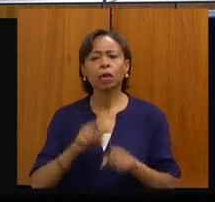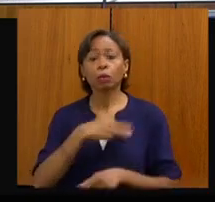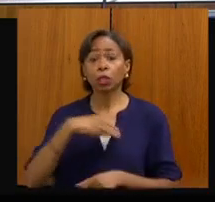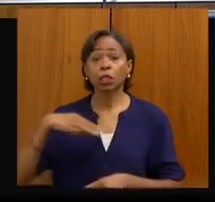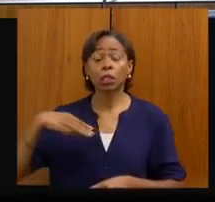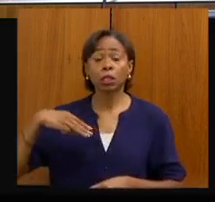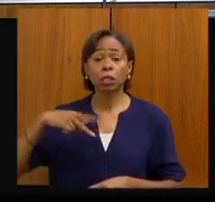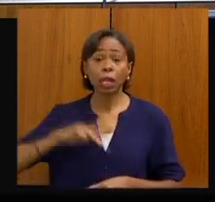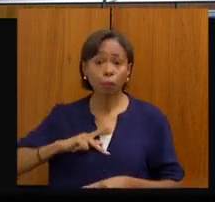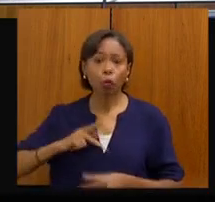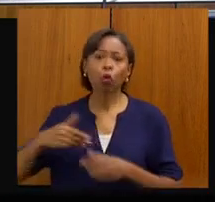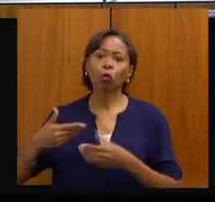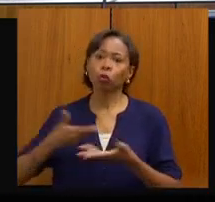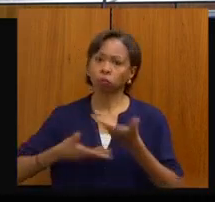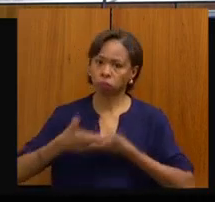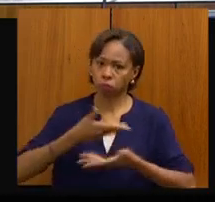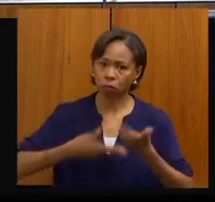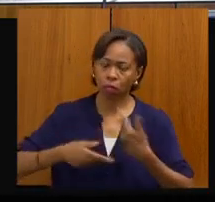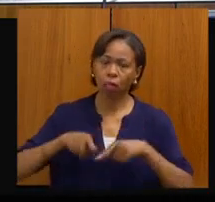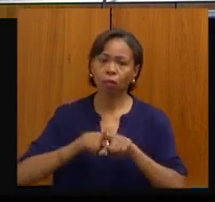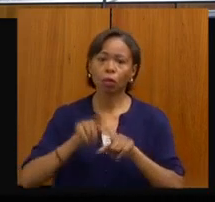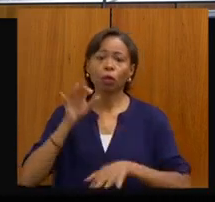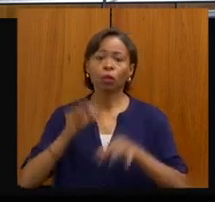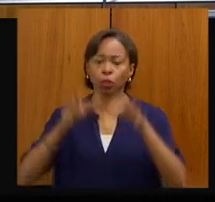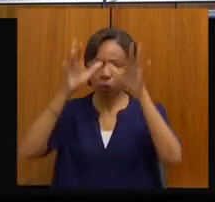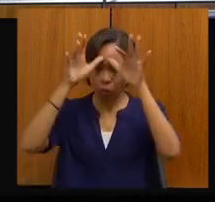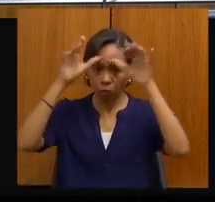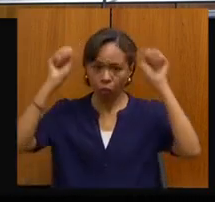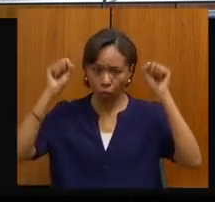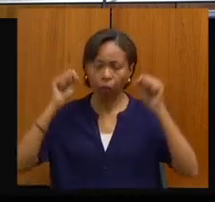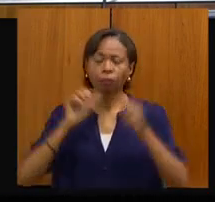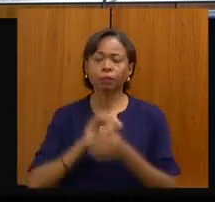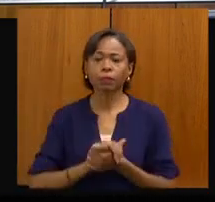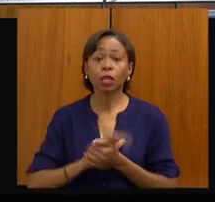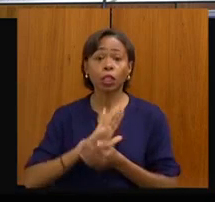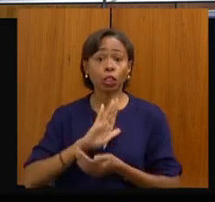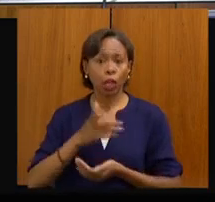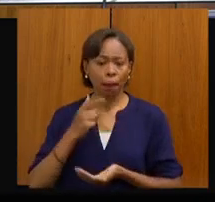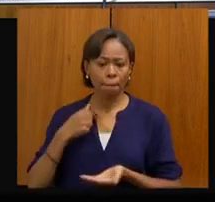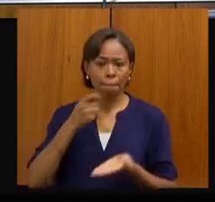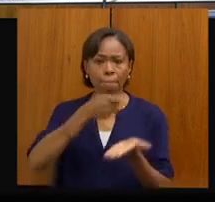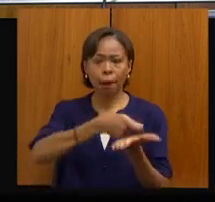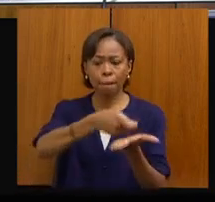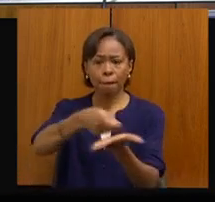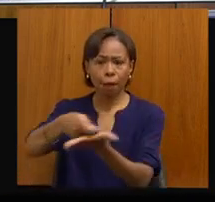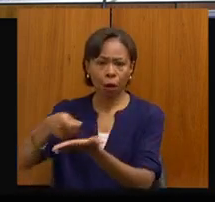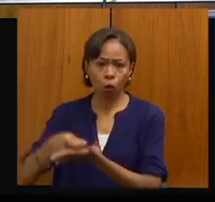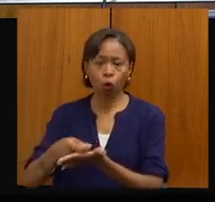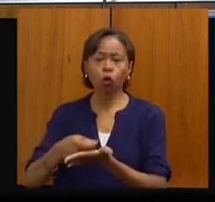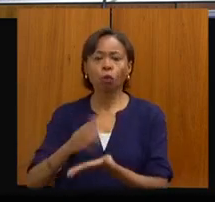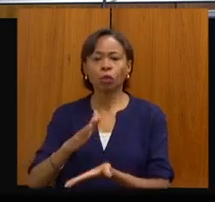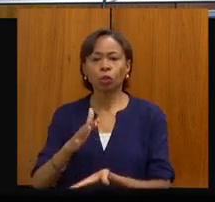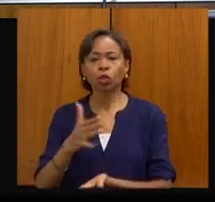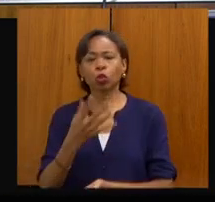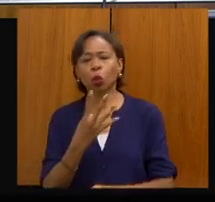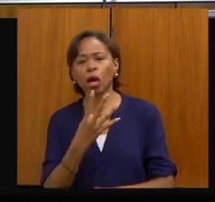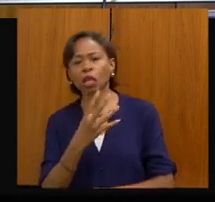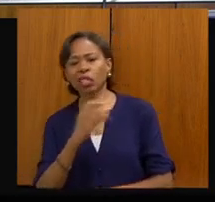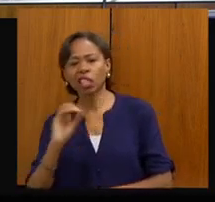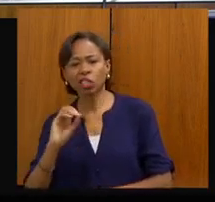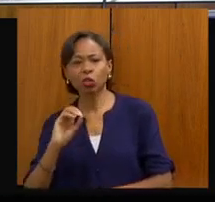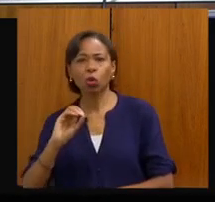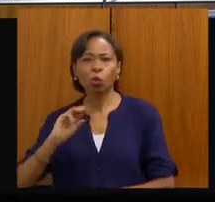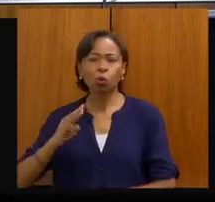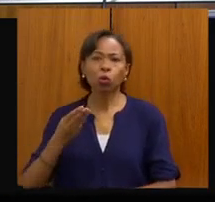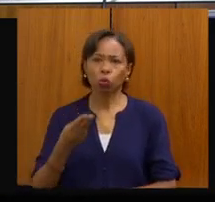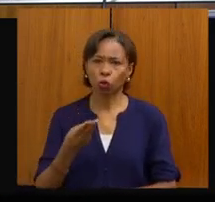Público Estadual, intermediado pelo Tribunal de Justiça. Já pagamos a parcela de 21, quase 400 milhões, estamos